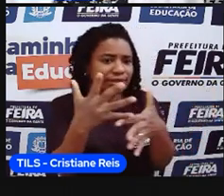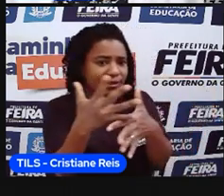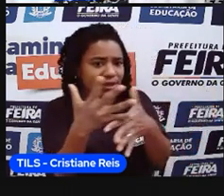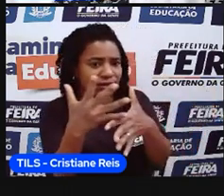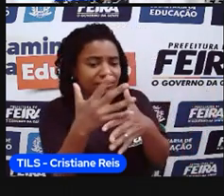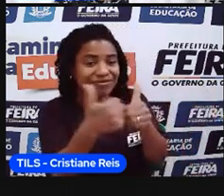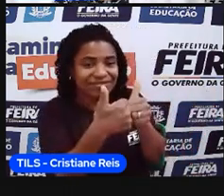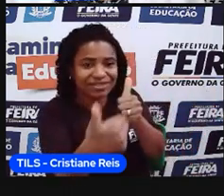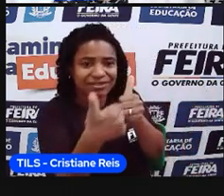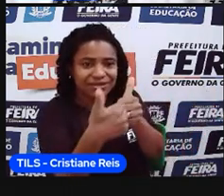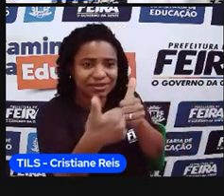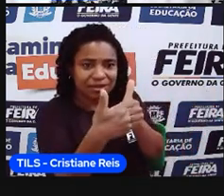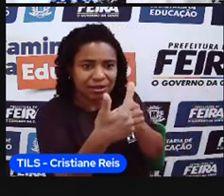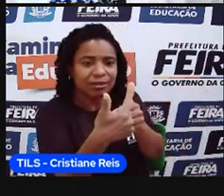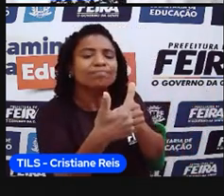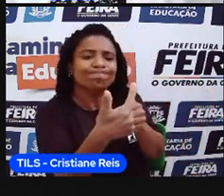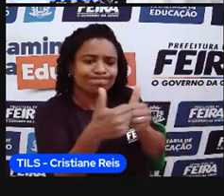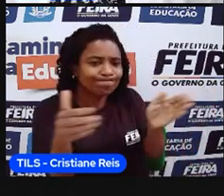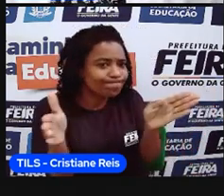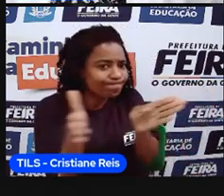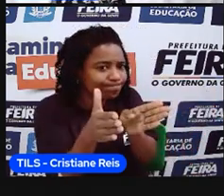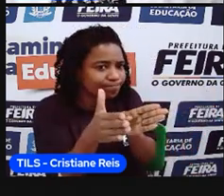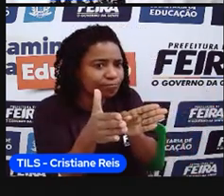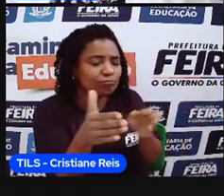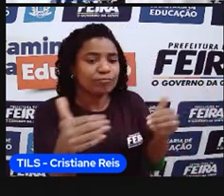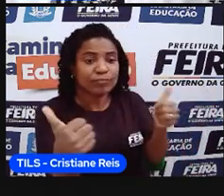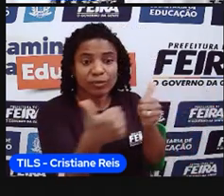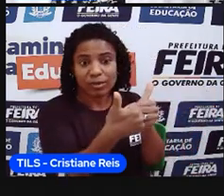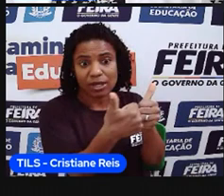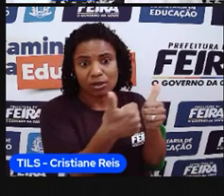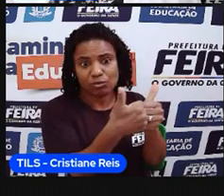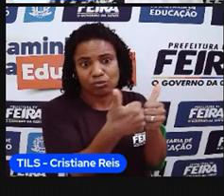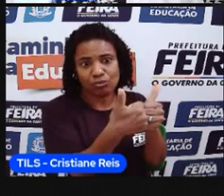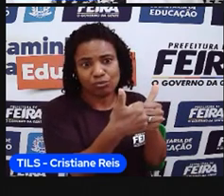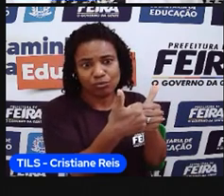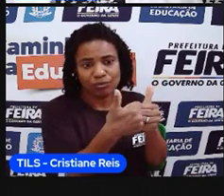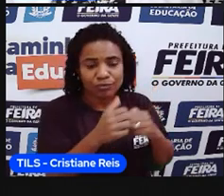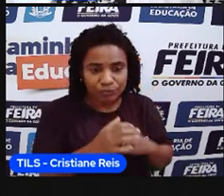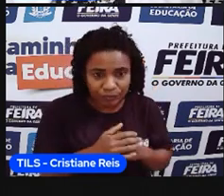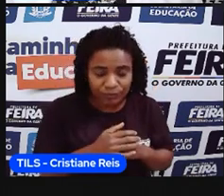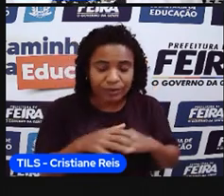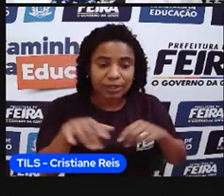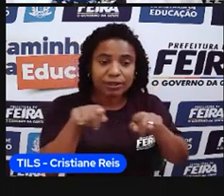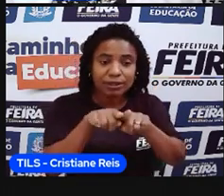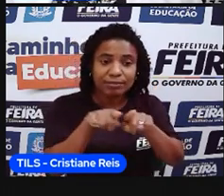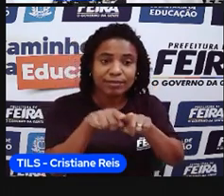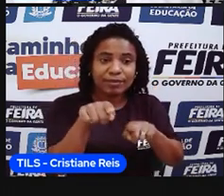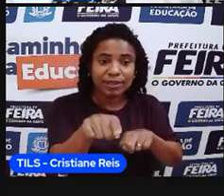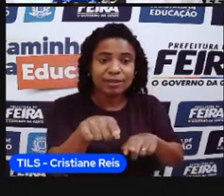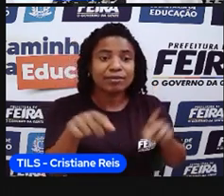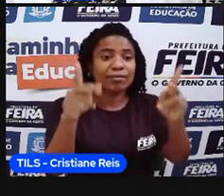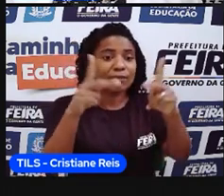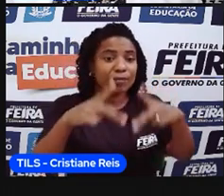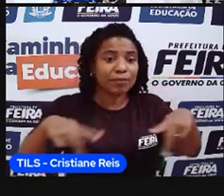também, ele confirmou nessa mesma página a população estimada, né?